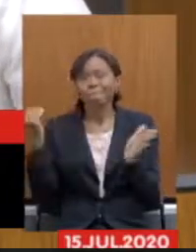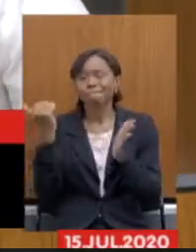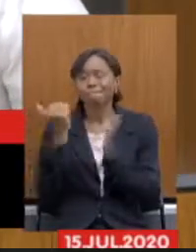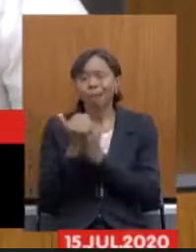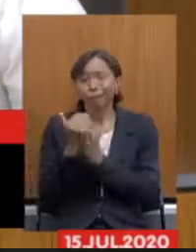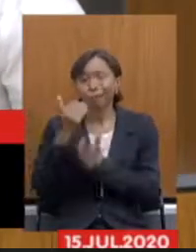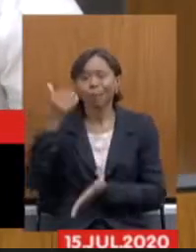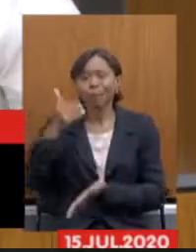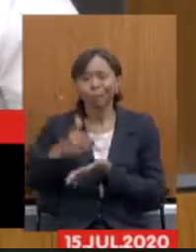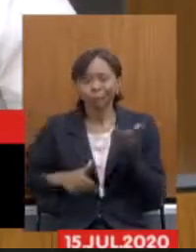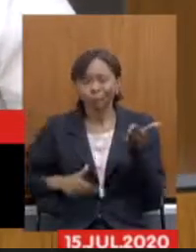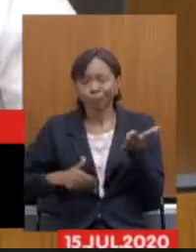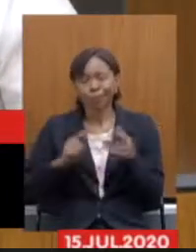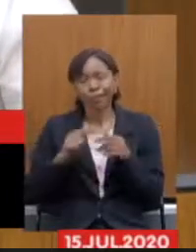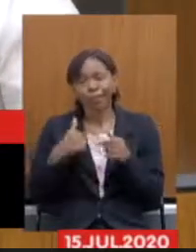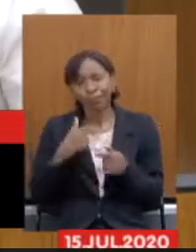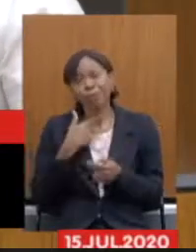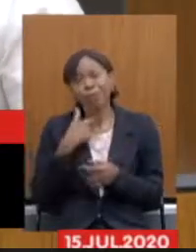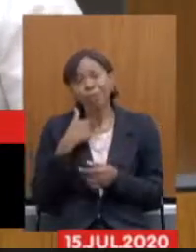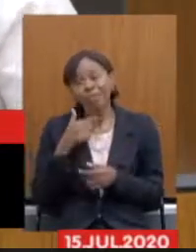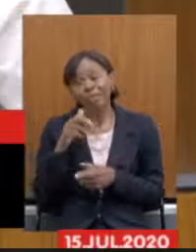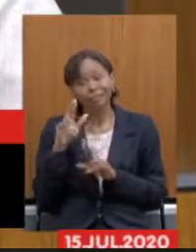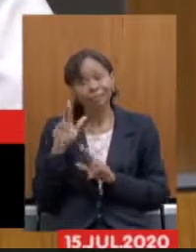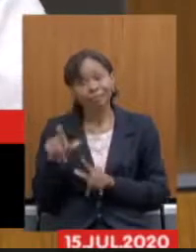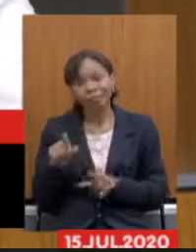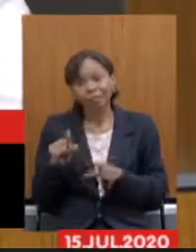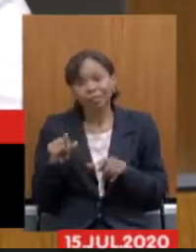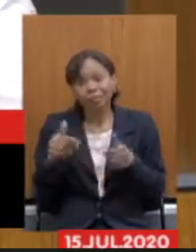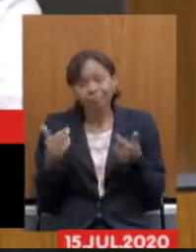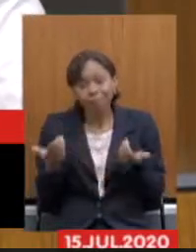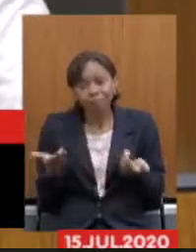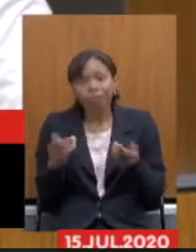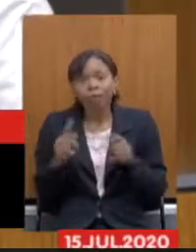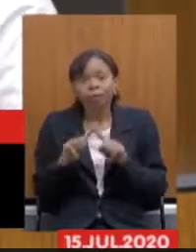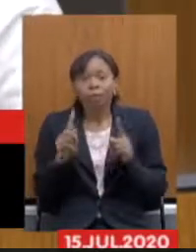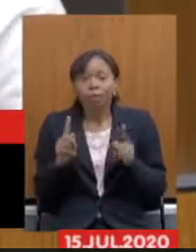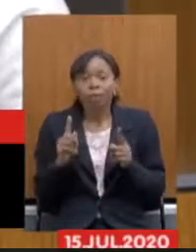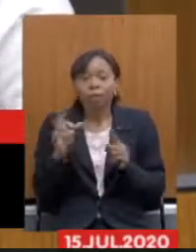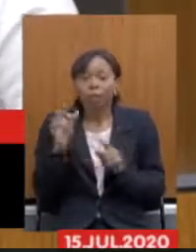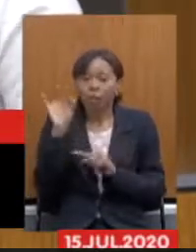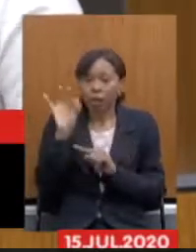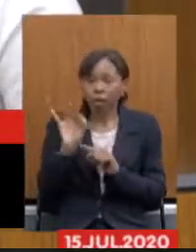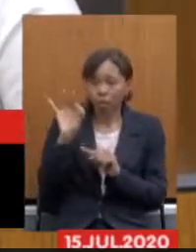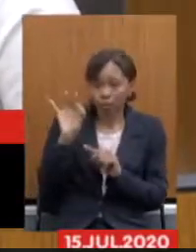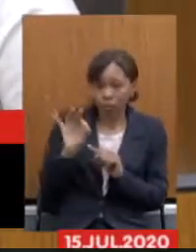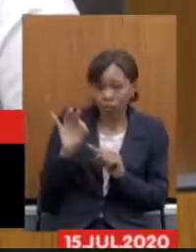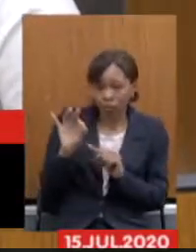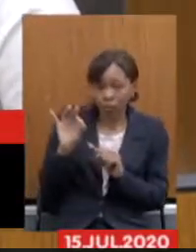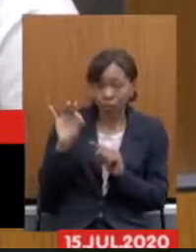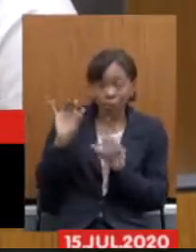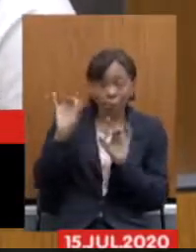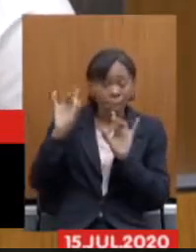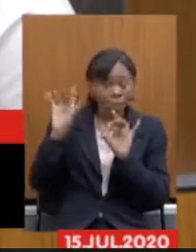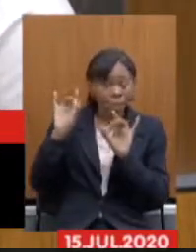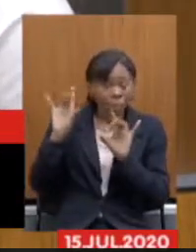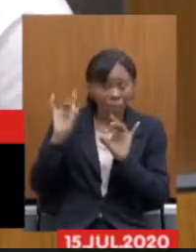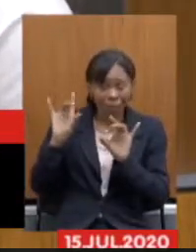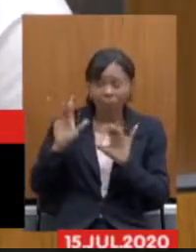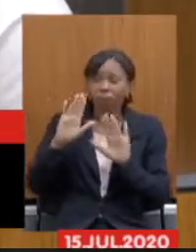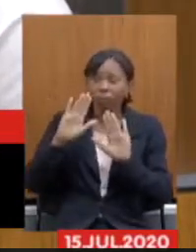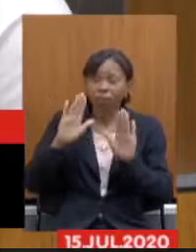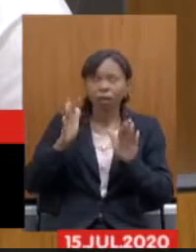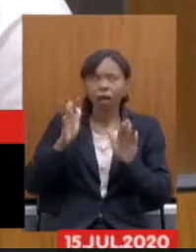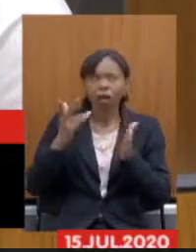essas alíquotas fossem diferentes mas a alíquota extraordinária nós já tivemos um avanço presidente na comissão